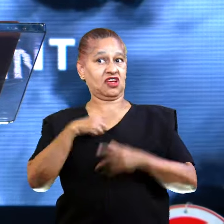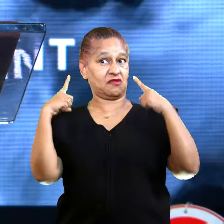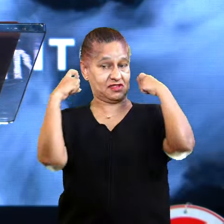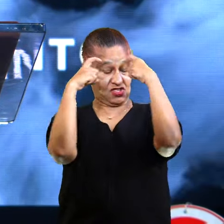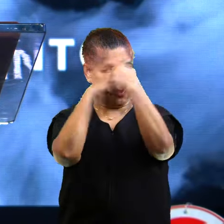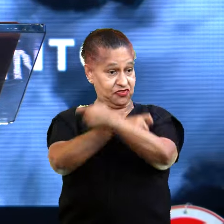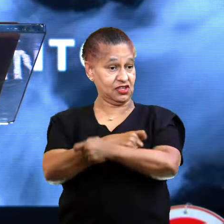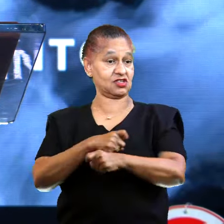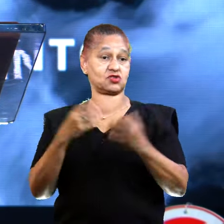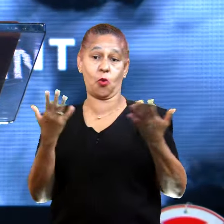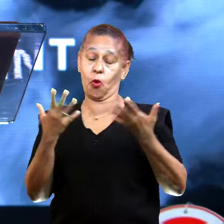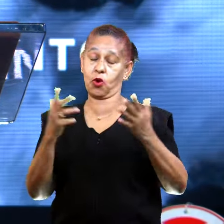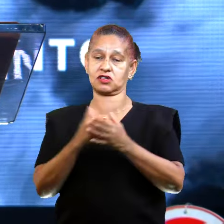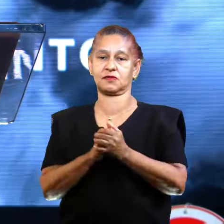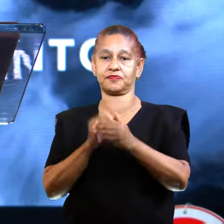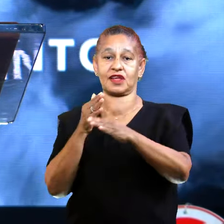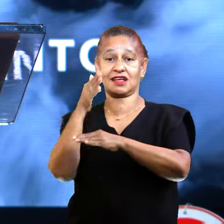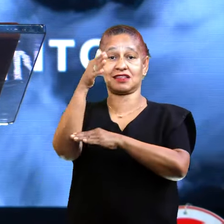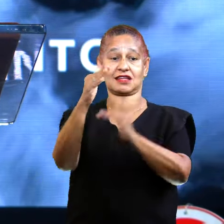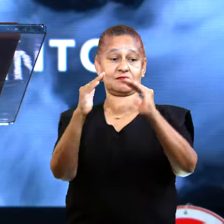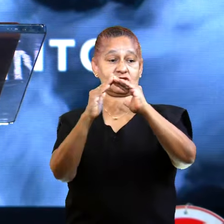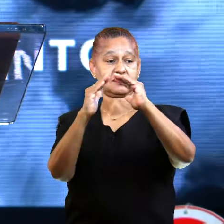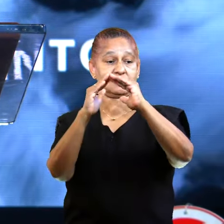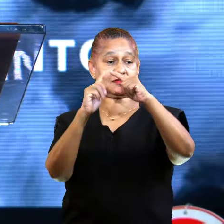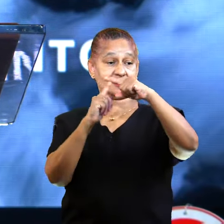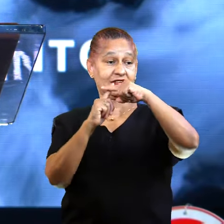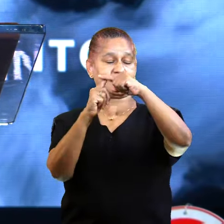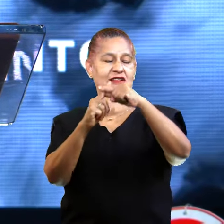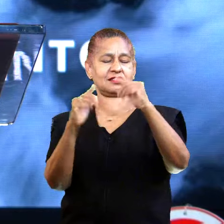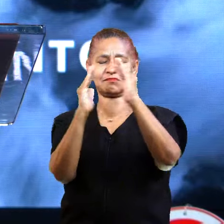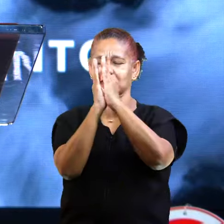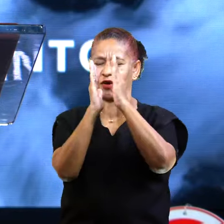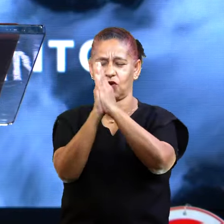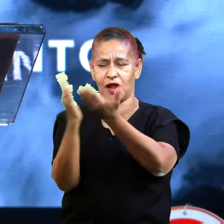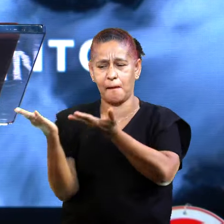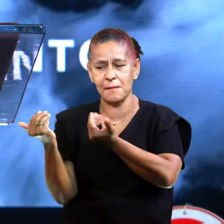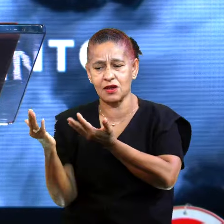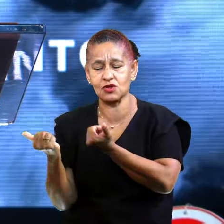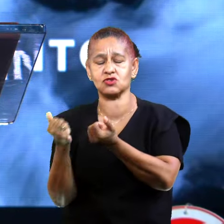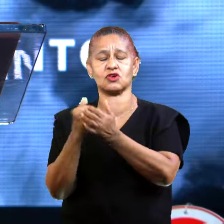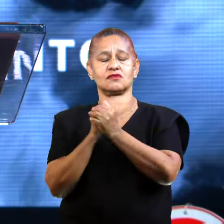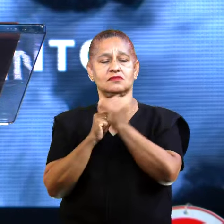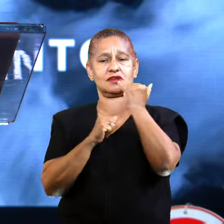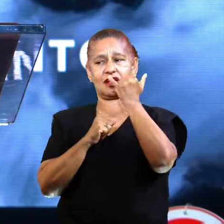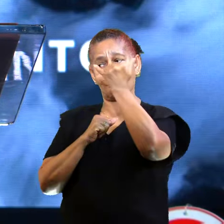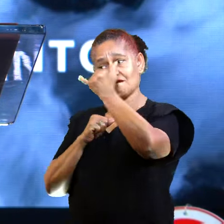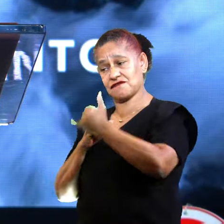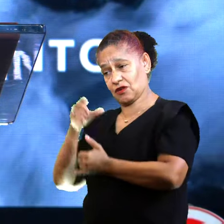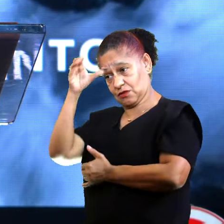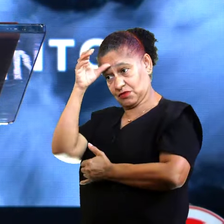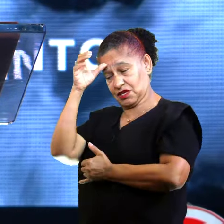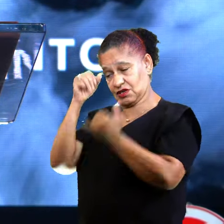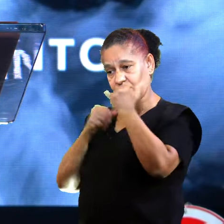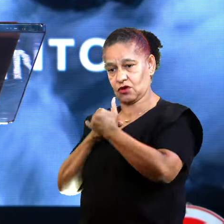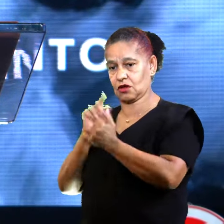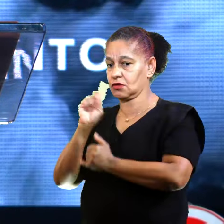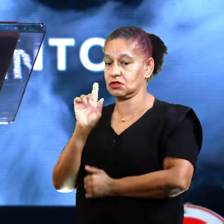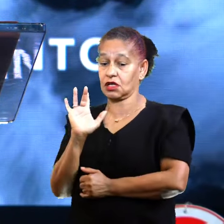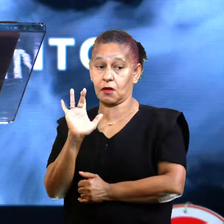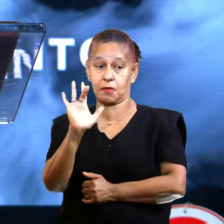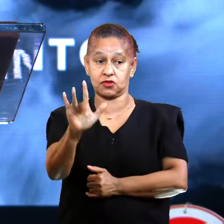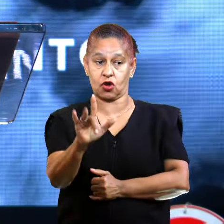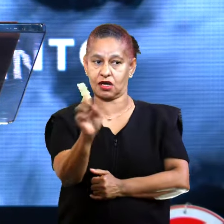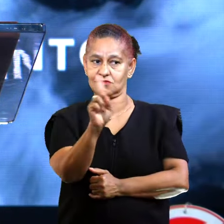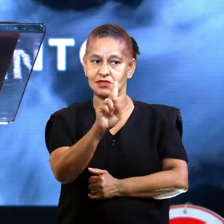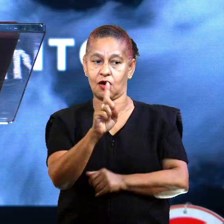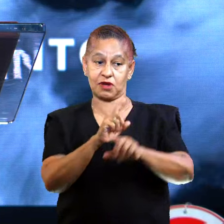Gente, entramos dentro do templo para orar por aquele jovem. E ela disse o seguinte... Olha, ninguém toca porque é a legião de